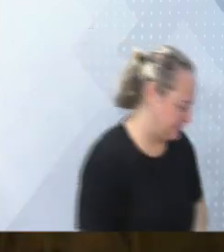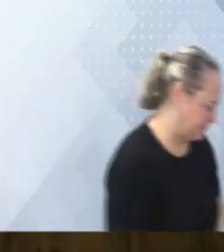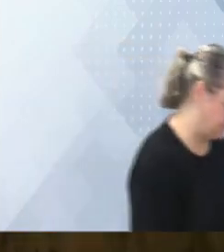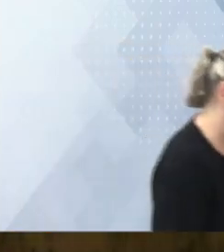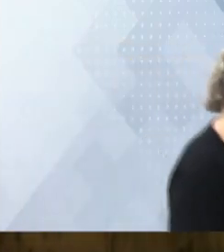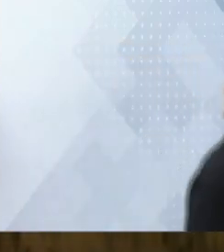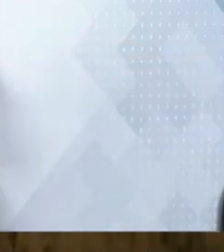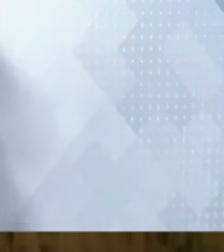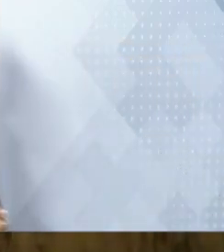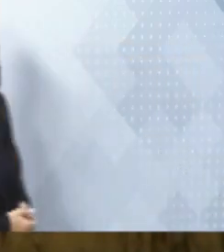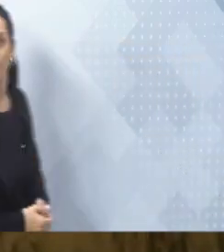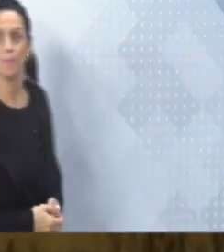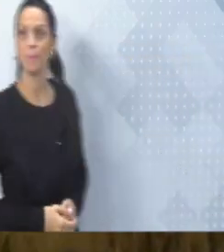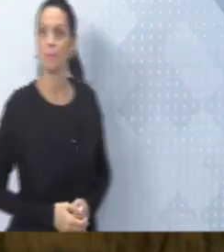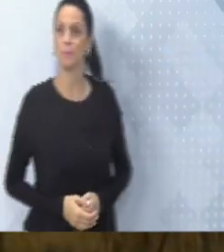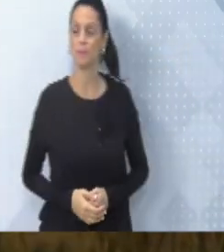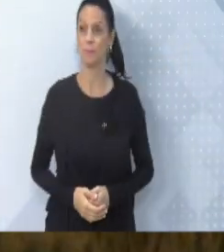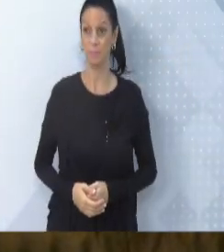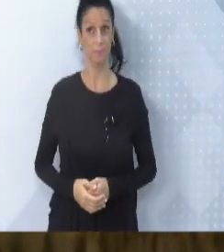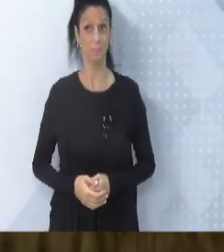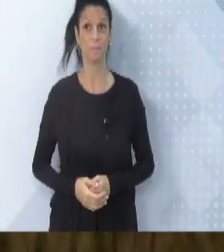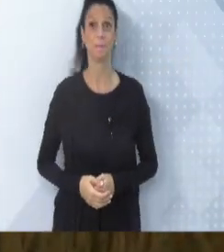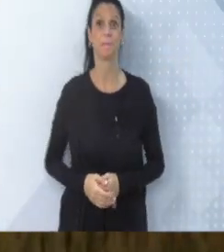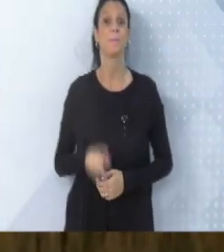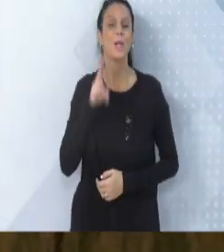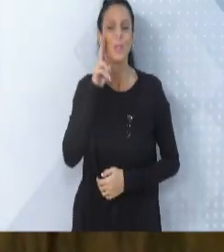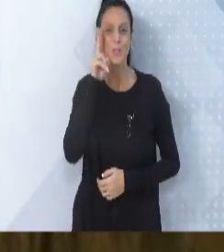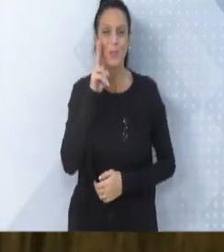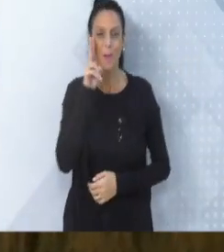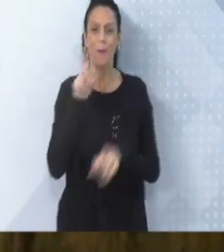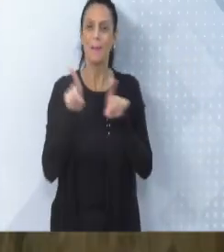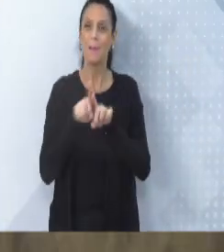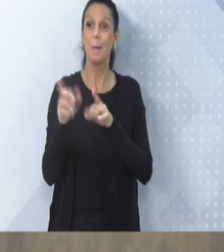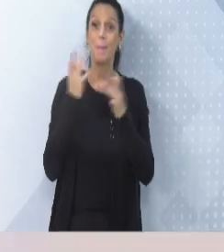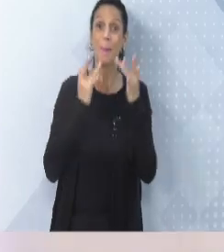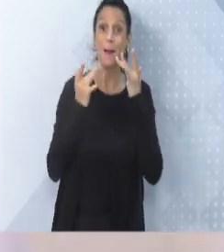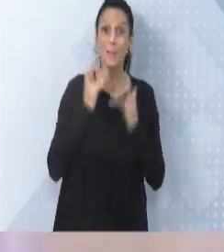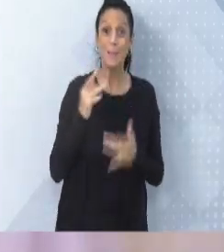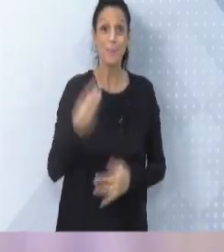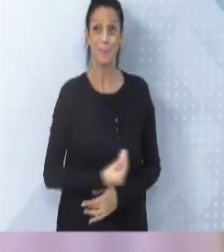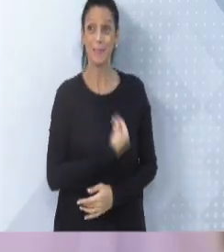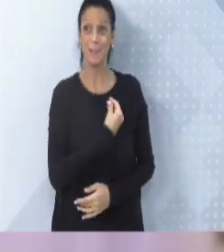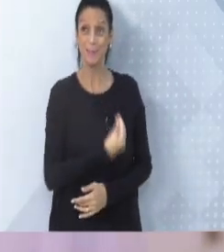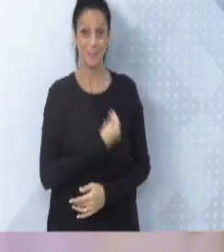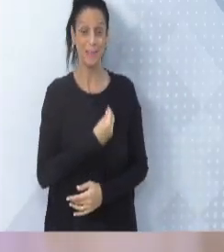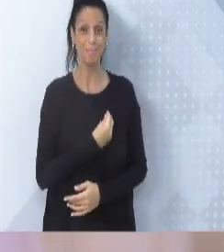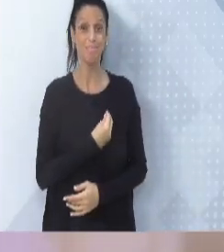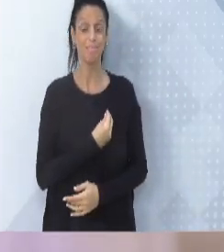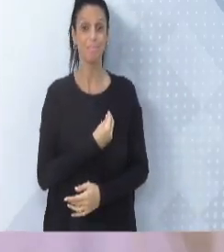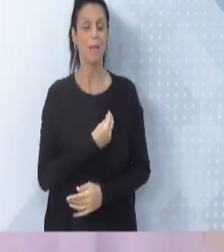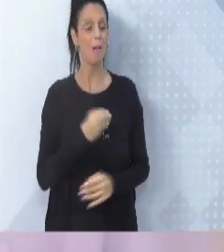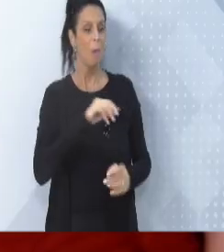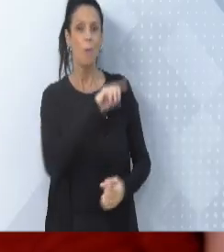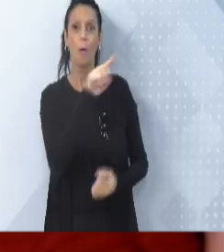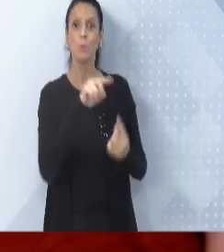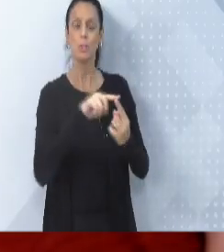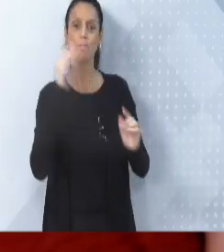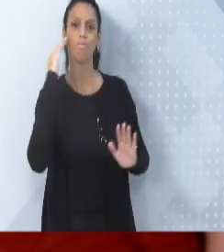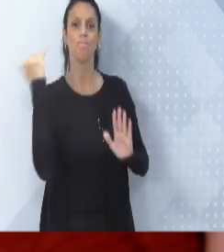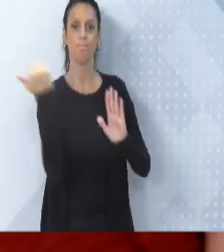apresentar o vídeo, por favor. Beijo no hospital. Muita história e paixão pela vida, cumprindo o nosso propósito.